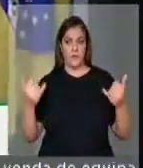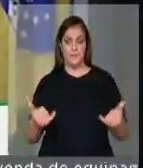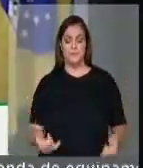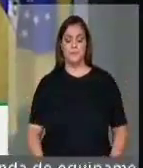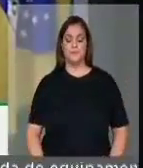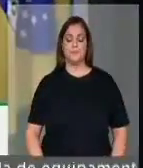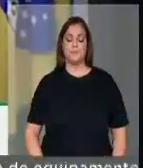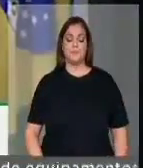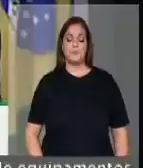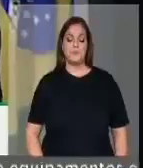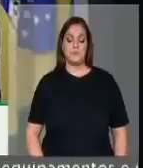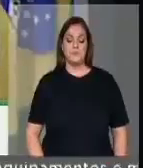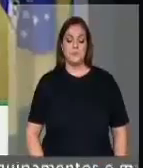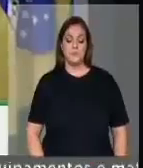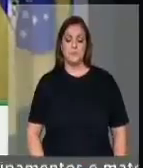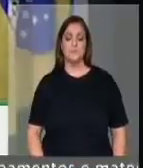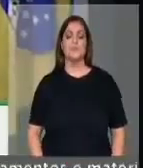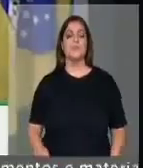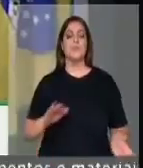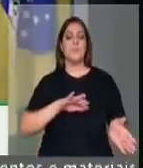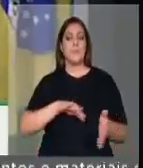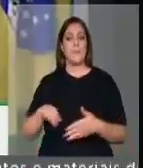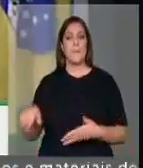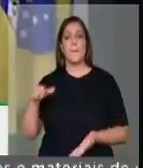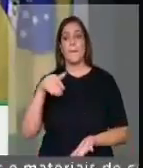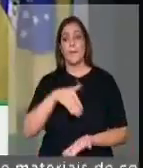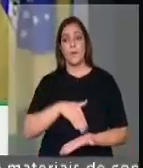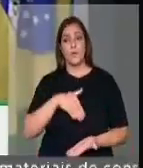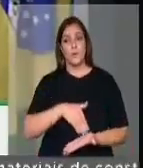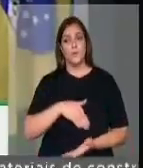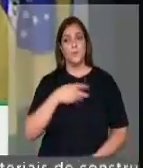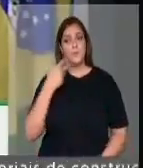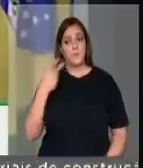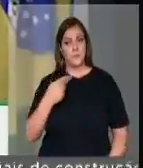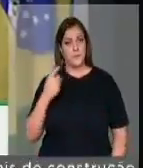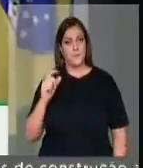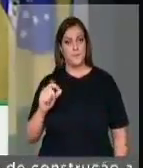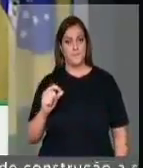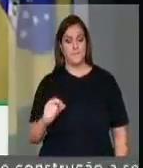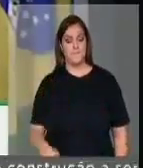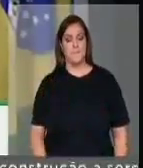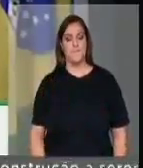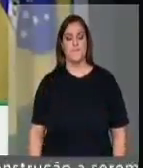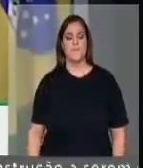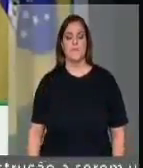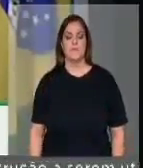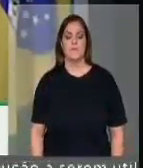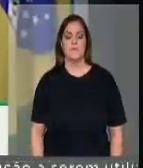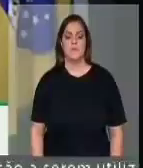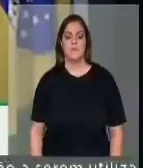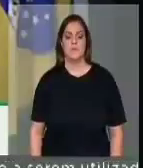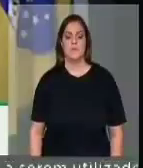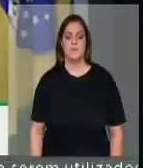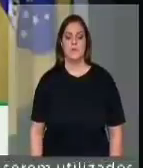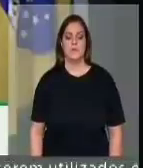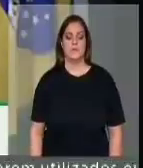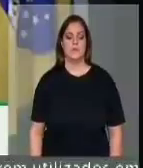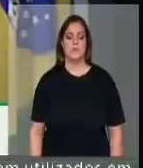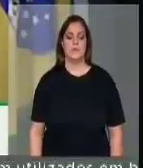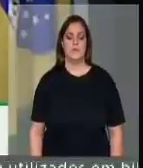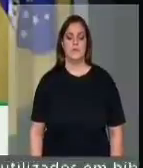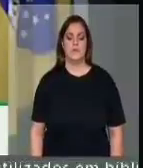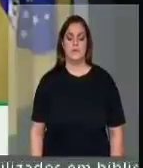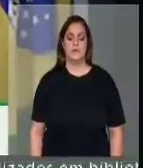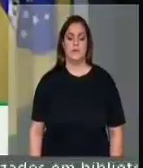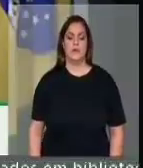Edinho. E, por último, presidente, eu gostaria de parabenizar um comerciante de São